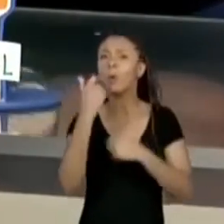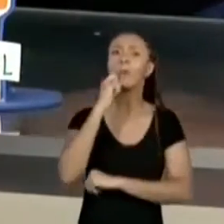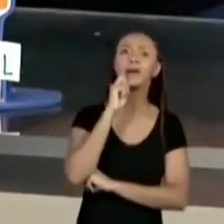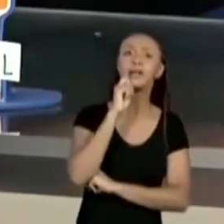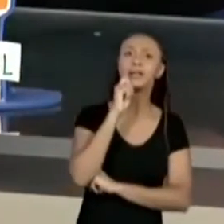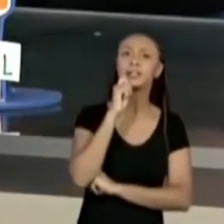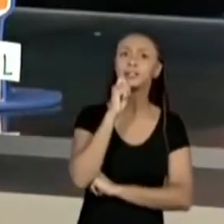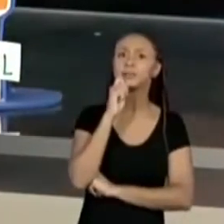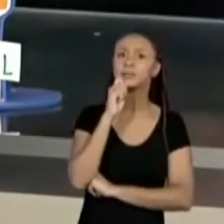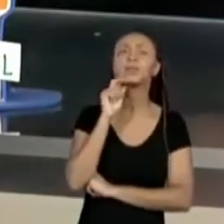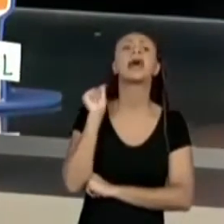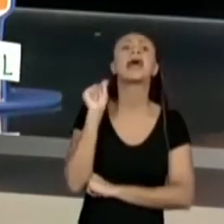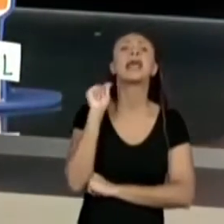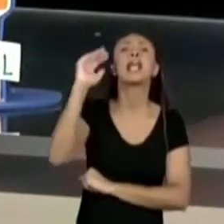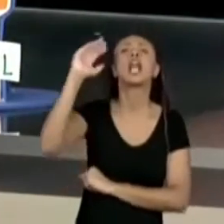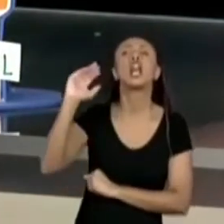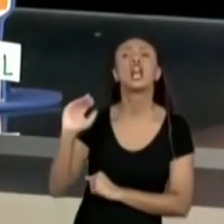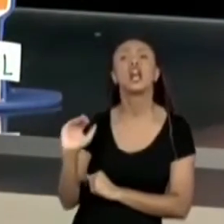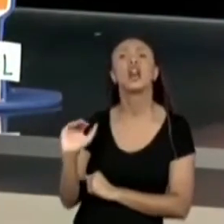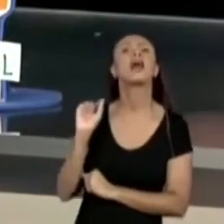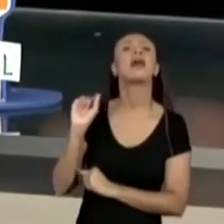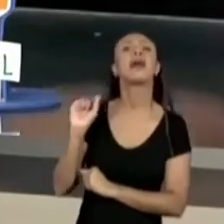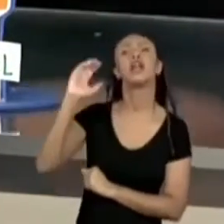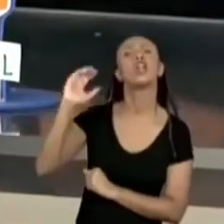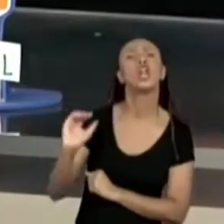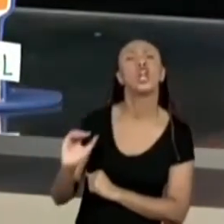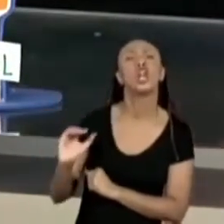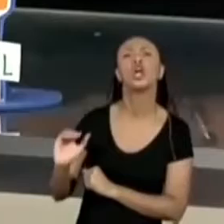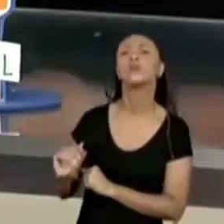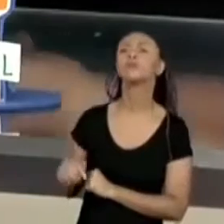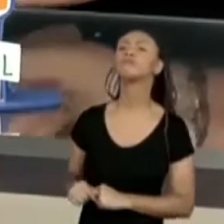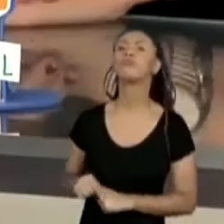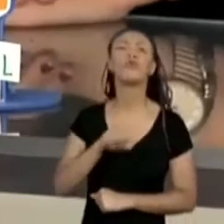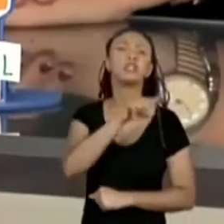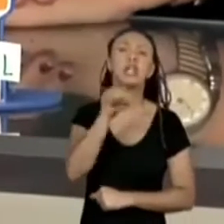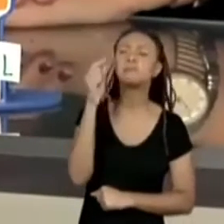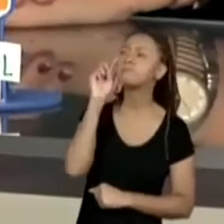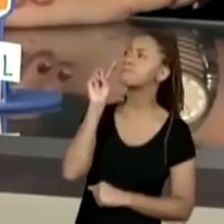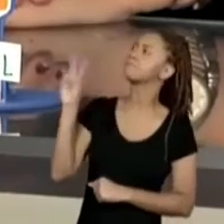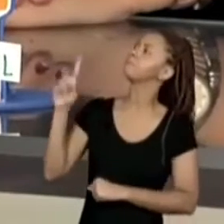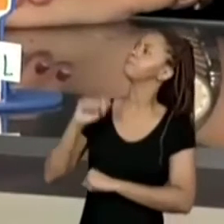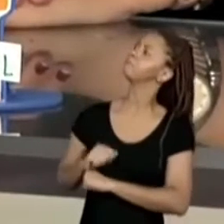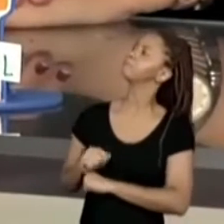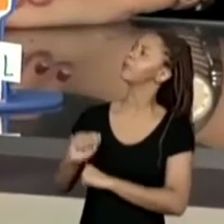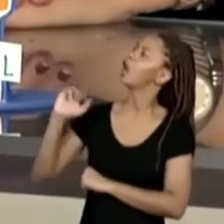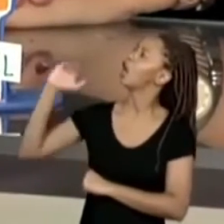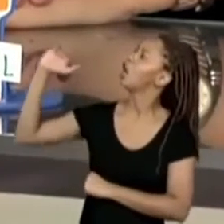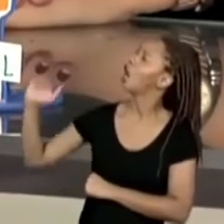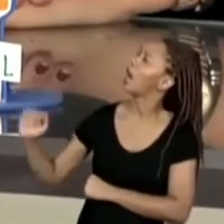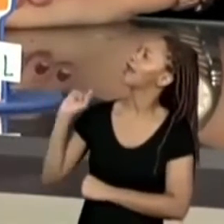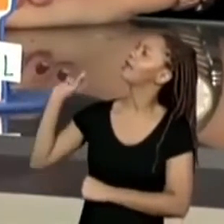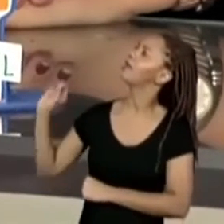que é o menor. Qual que é o menor aqui que vocês acham? Batendo o olho assim. Qual que o menor?